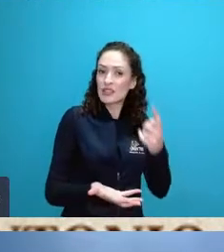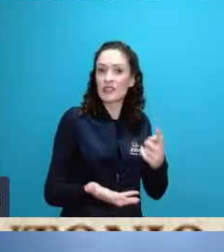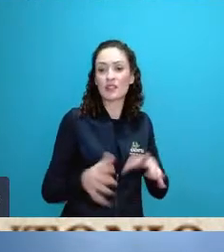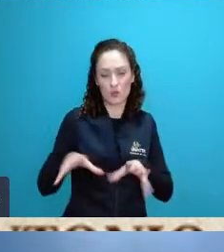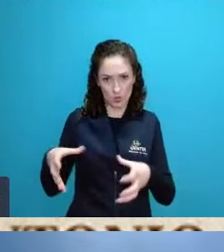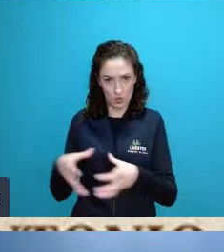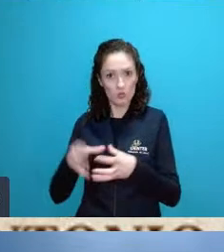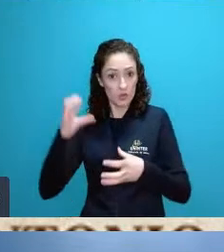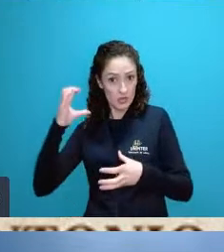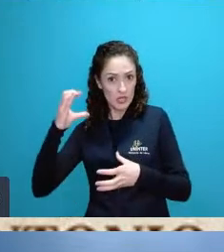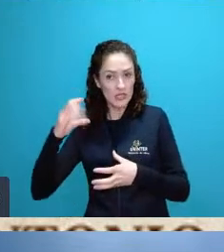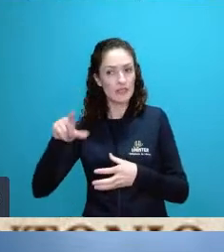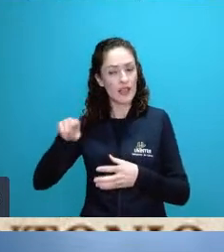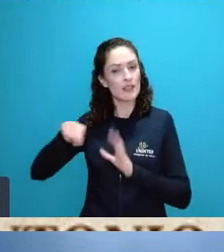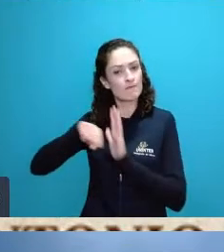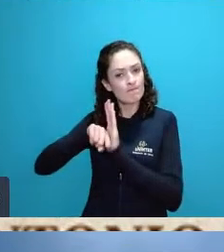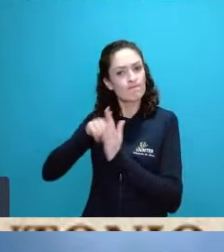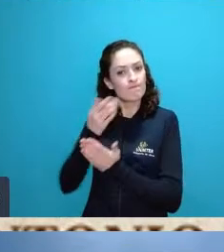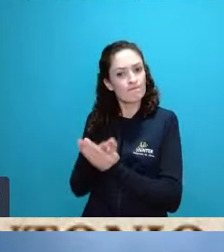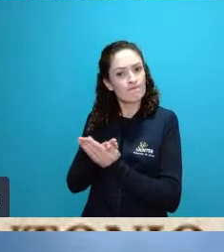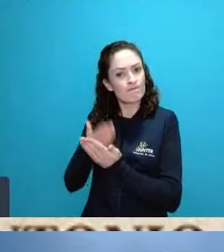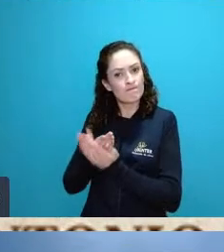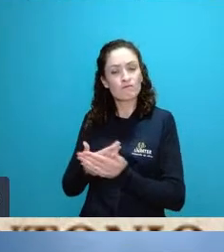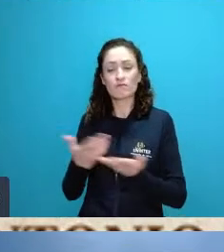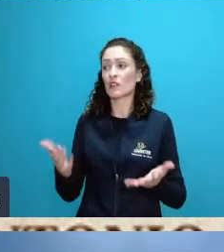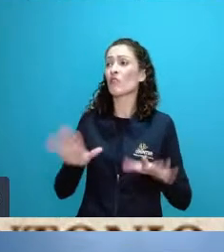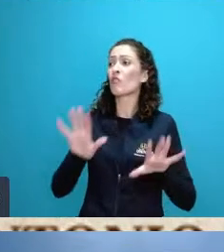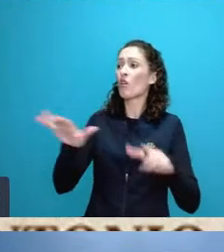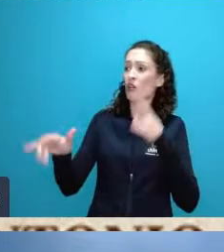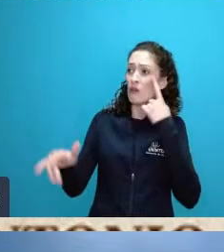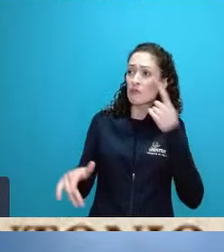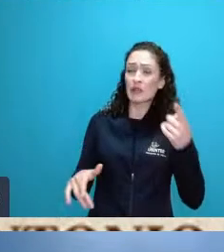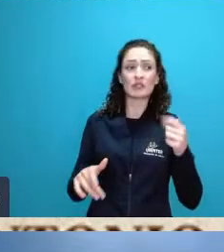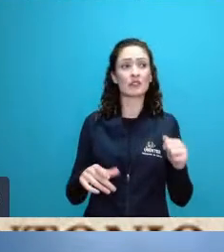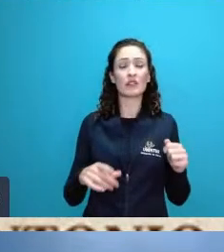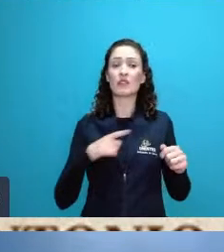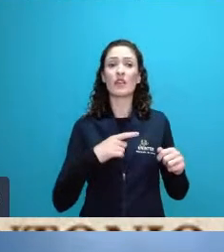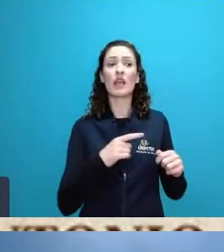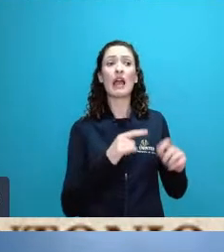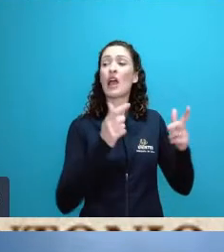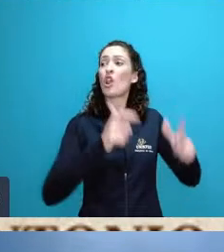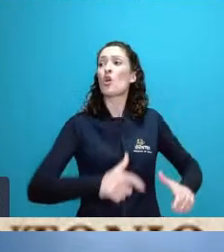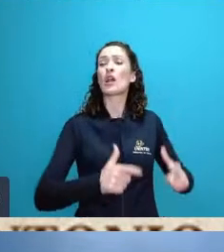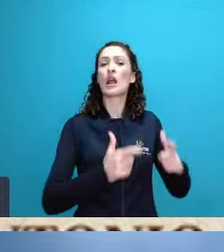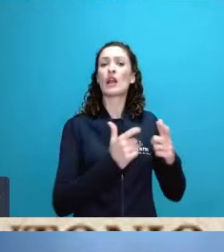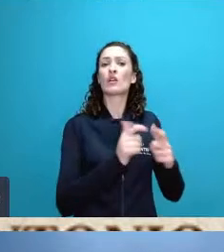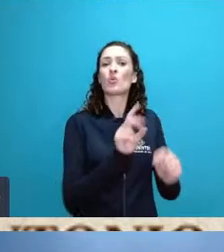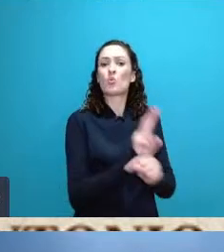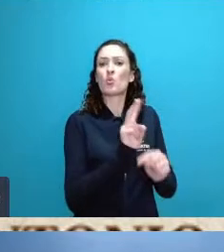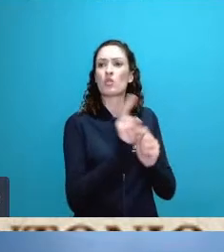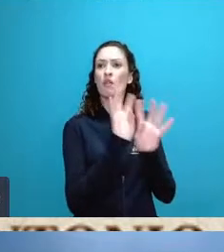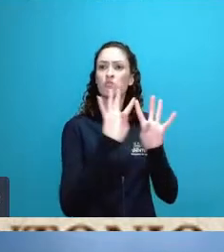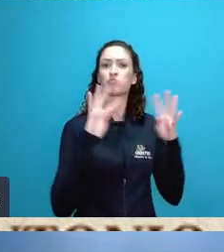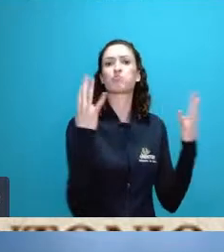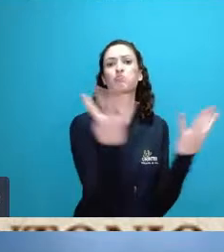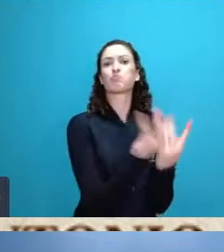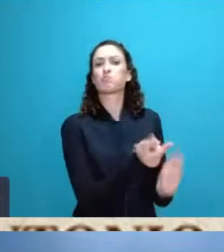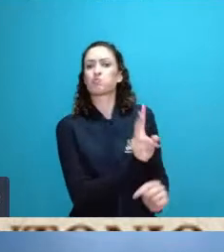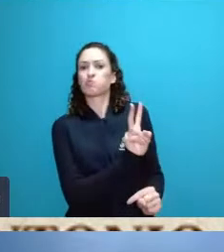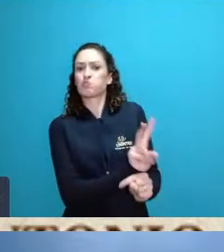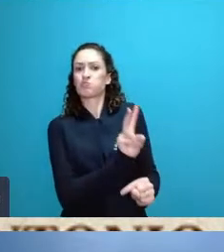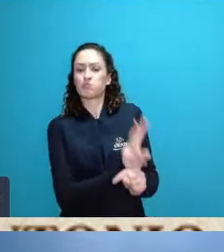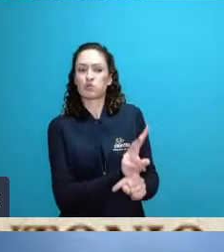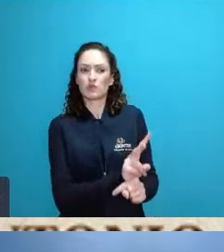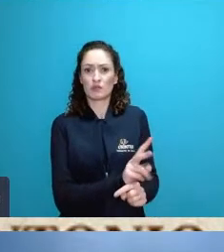que meio que tem adotado assim não adianta mais criar área protegida focada em espécies que tem que ter liberdade para